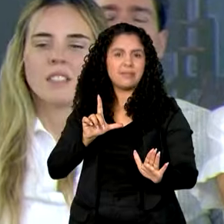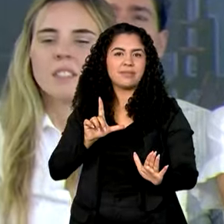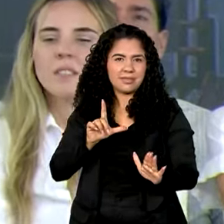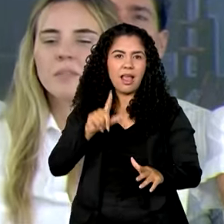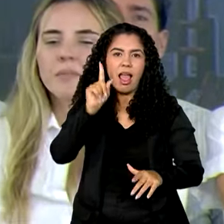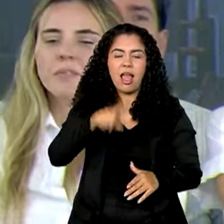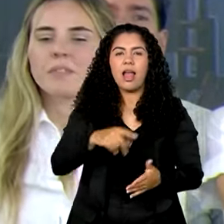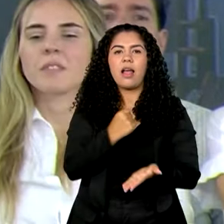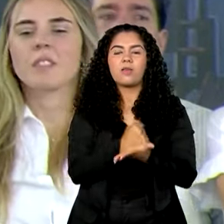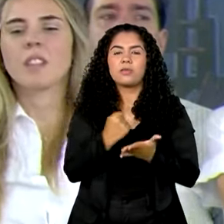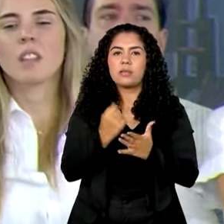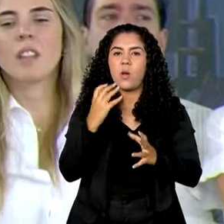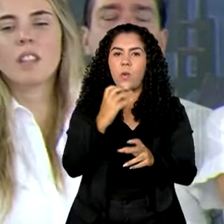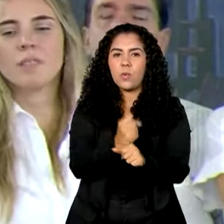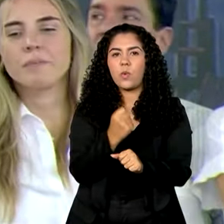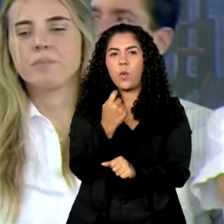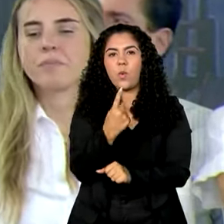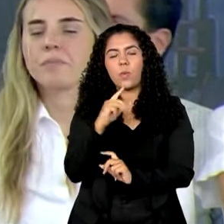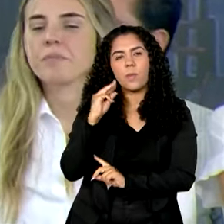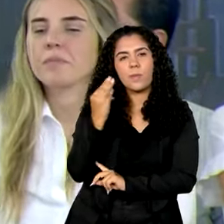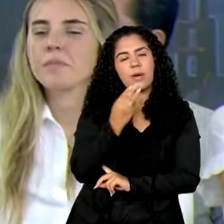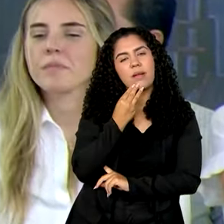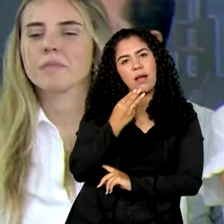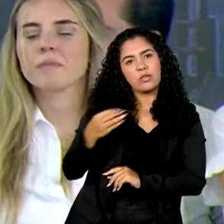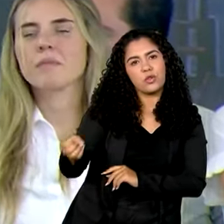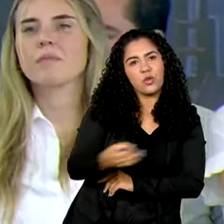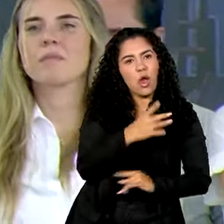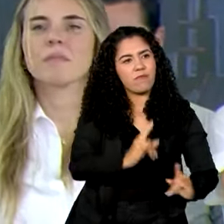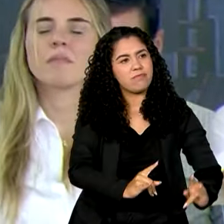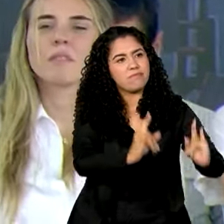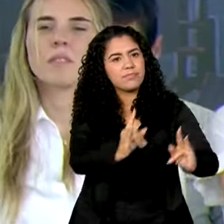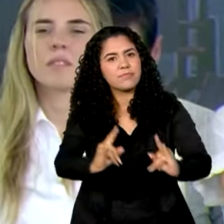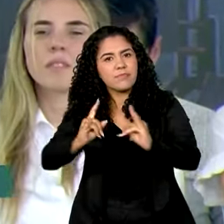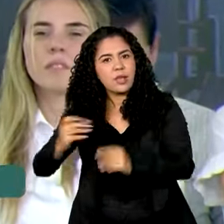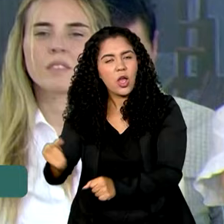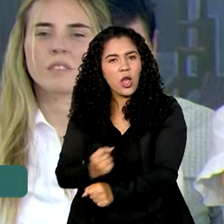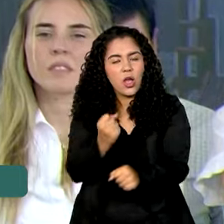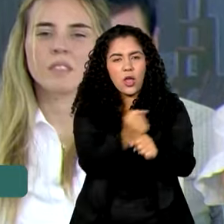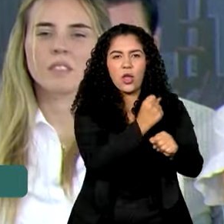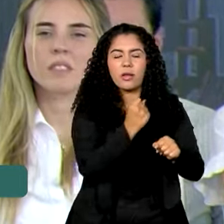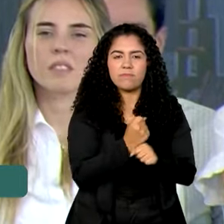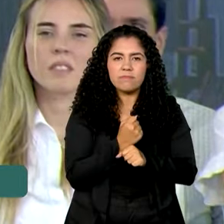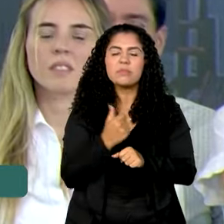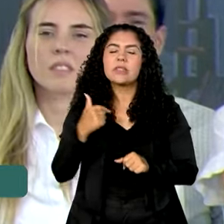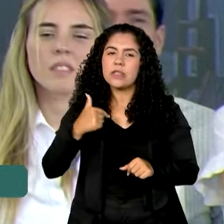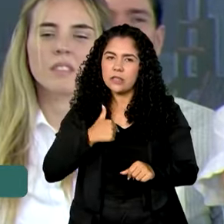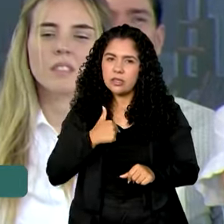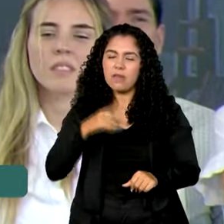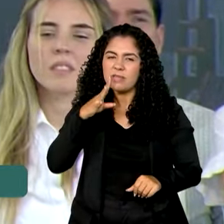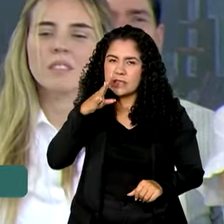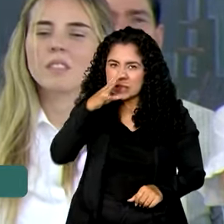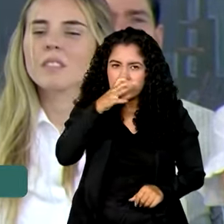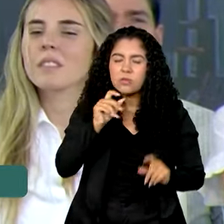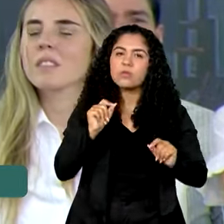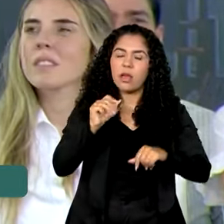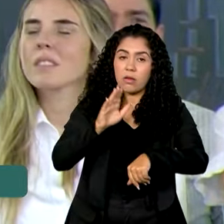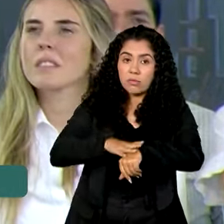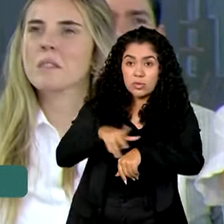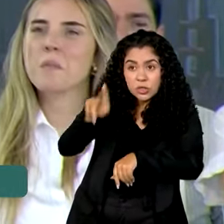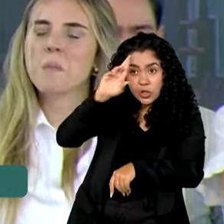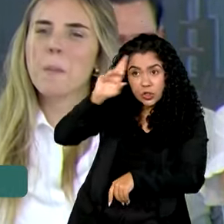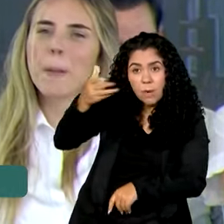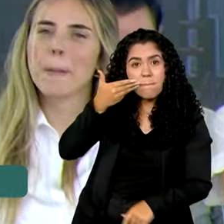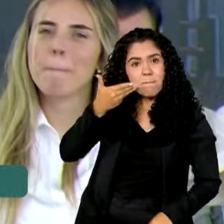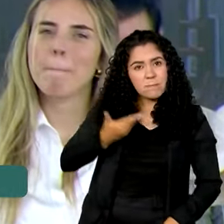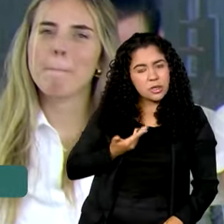contratação de um milhão de unidades habitacionais. E eu vou insistir com esse ponto, presidente. O senhor que me pediu,